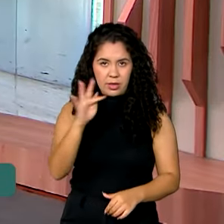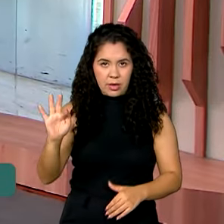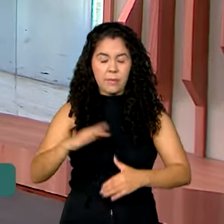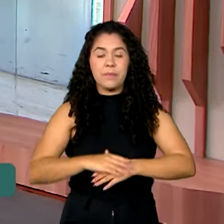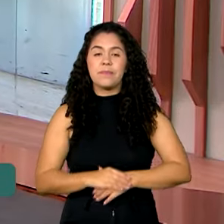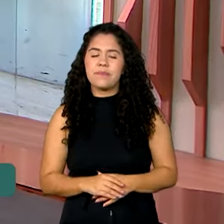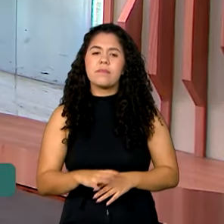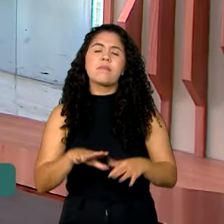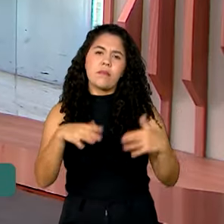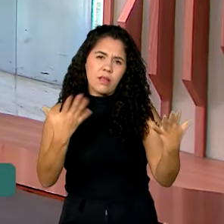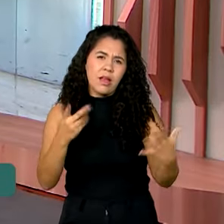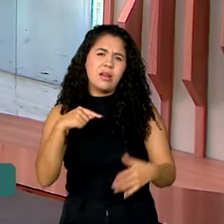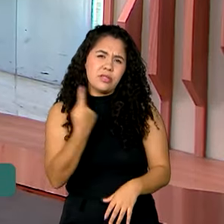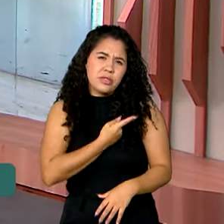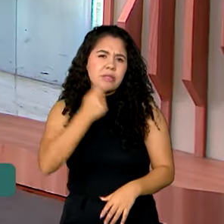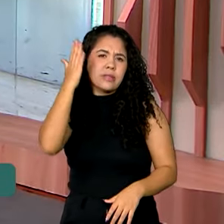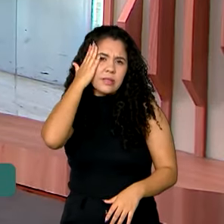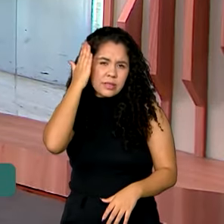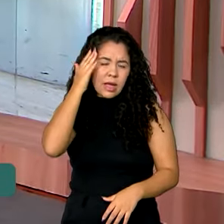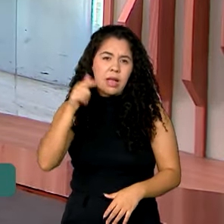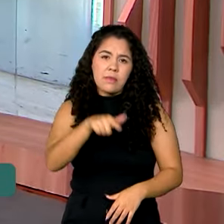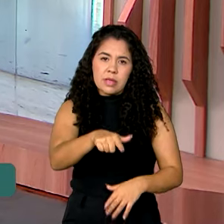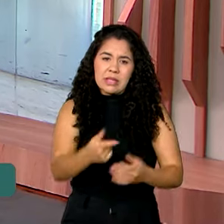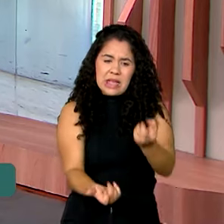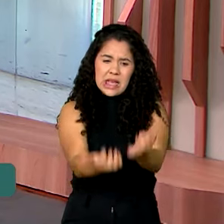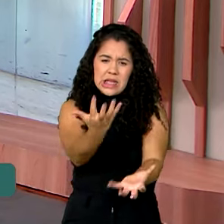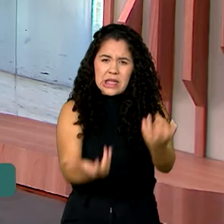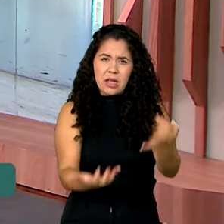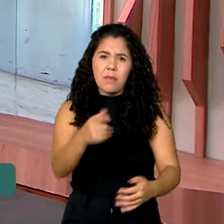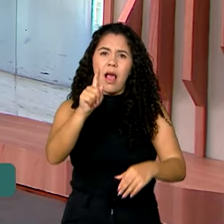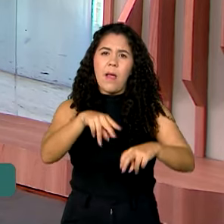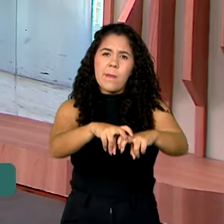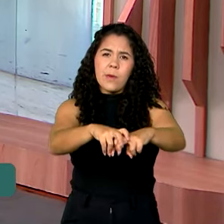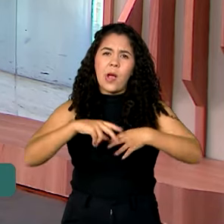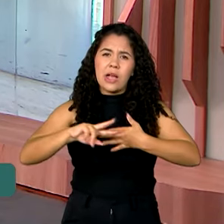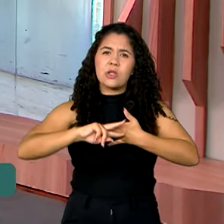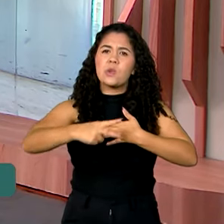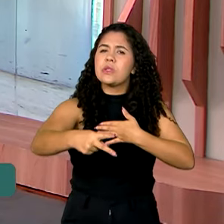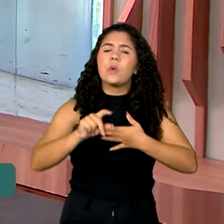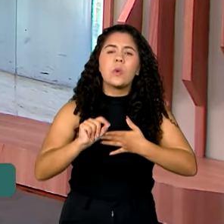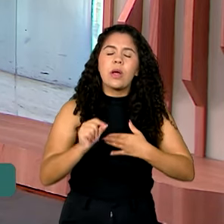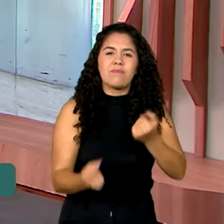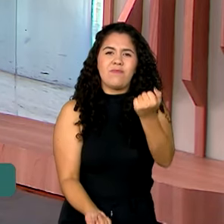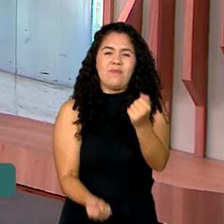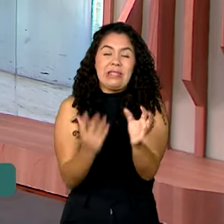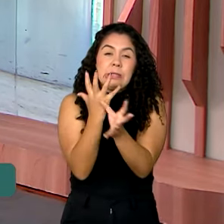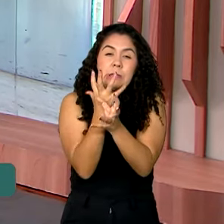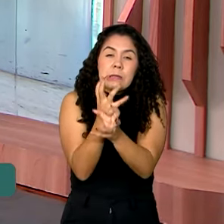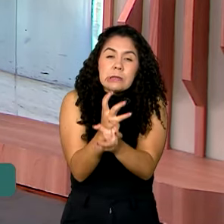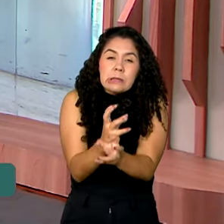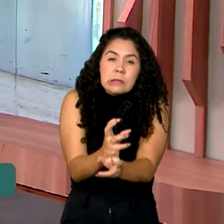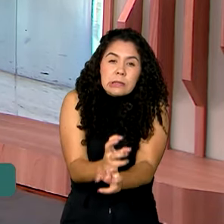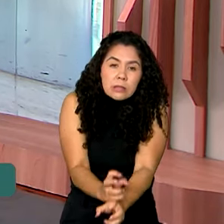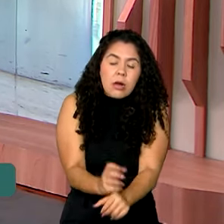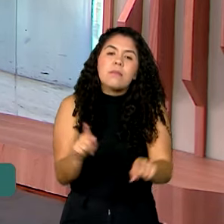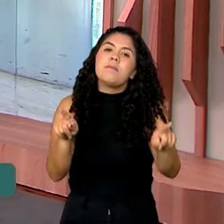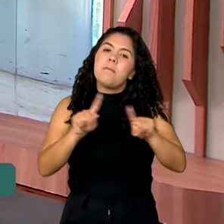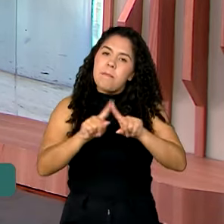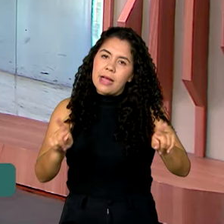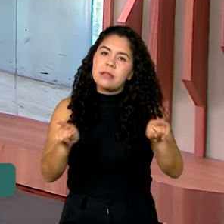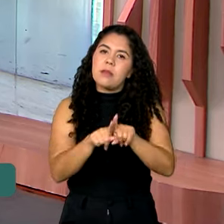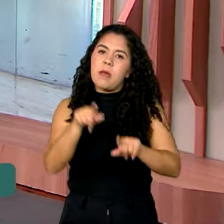sabe, claro, que essas queimadas são consequência desta maior seca que o país está atravessando, mas também por ações